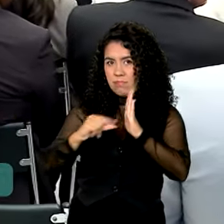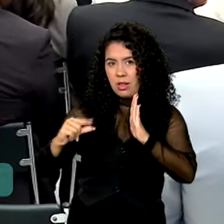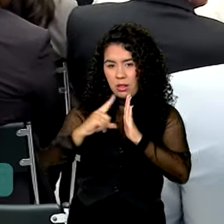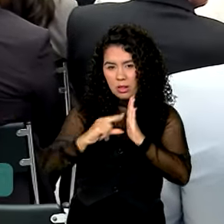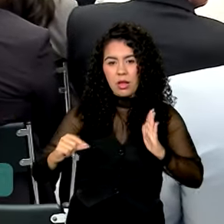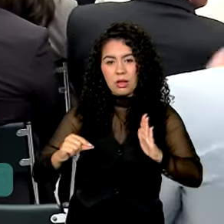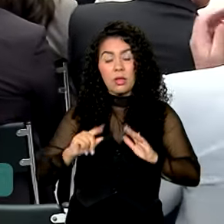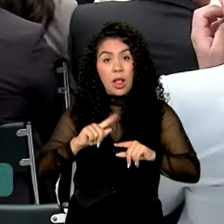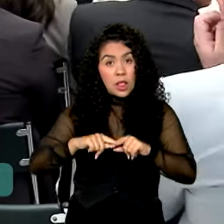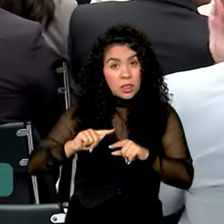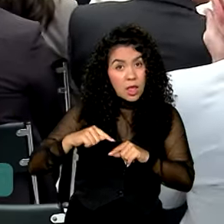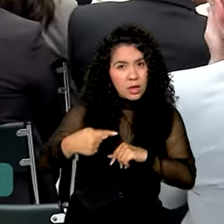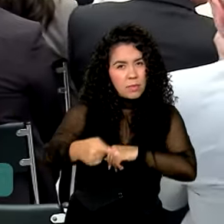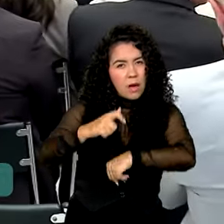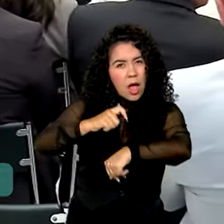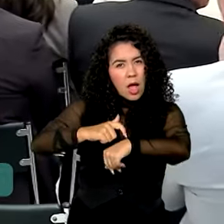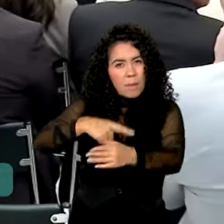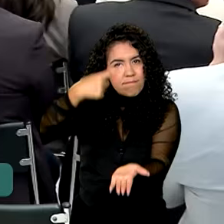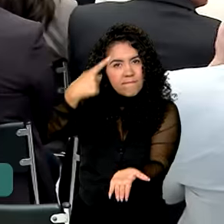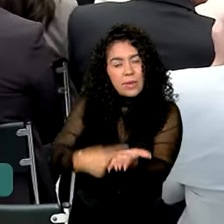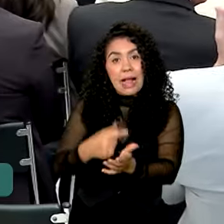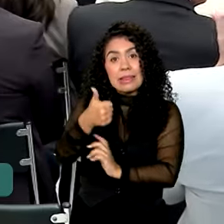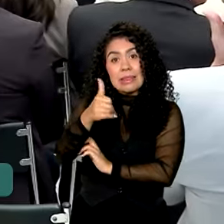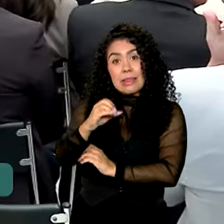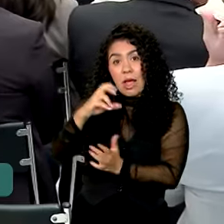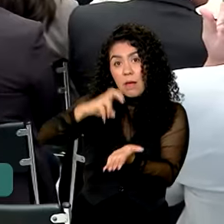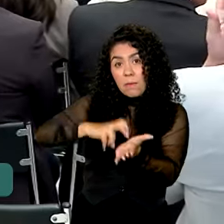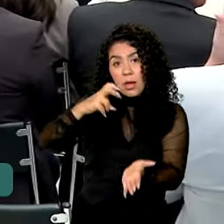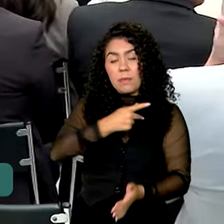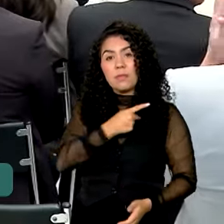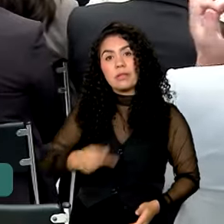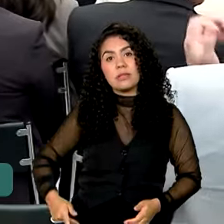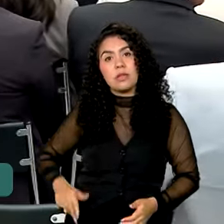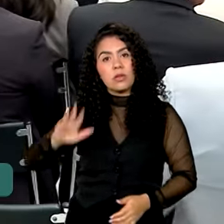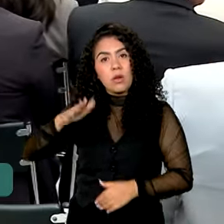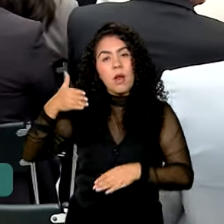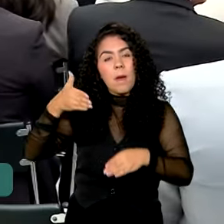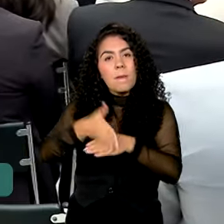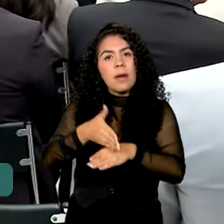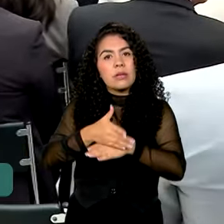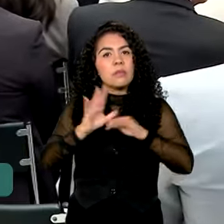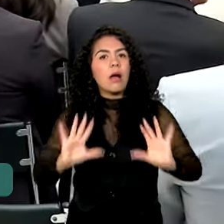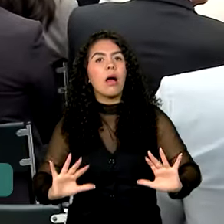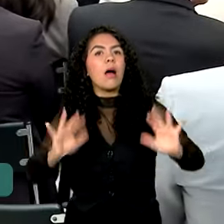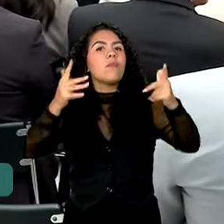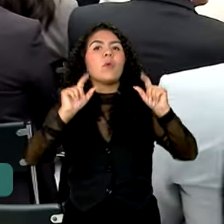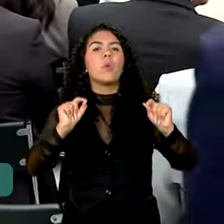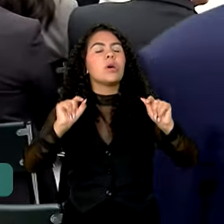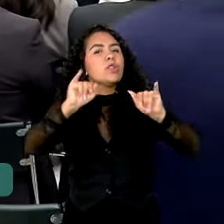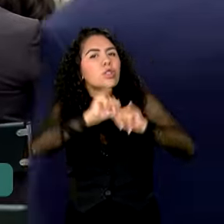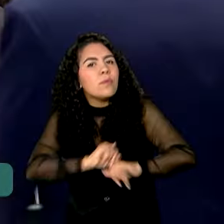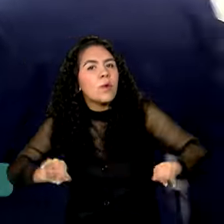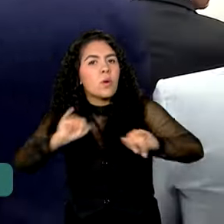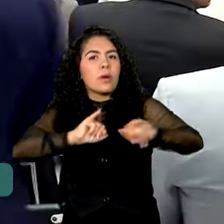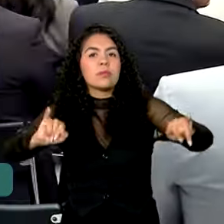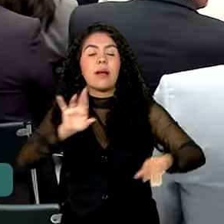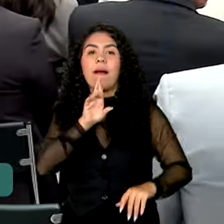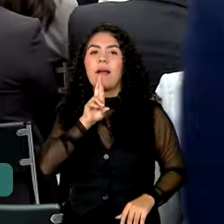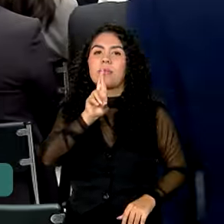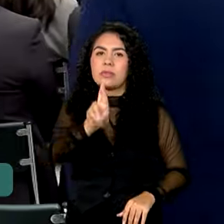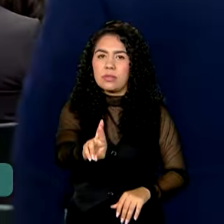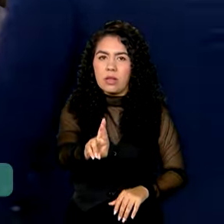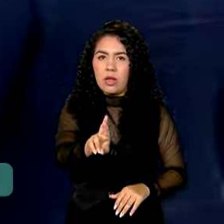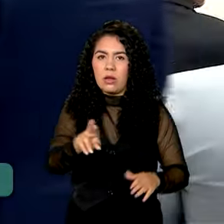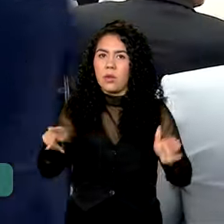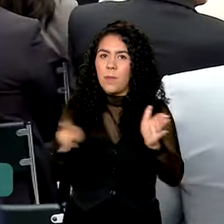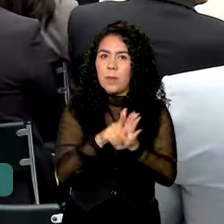E daqui a pouquinho, às 10 horas da manhã, o presidente Lula participa da cerimônia de divulgação dos resultados do